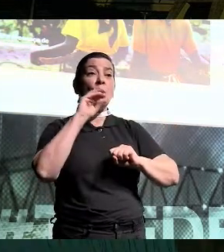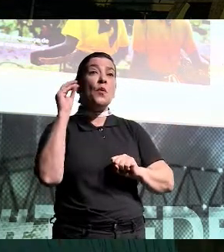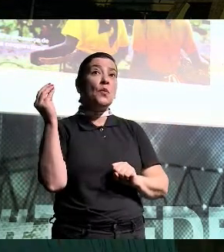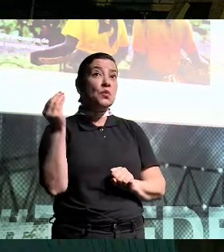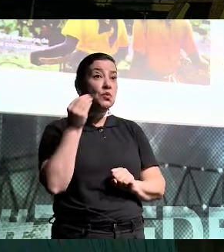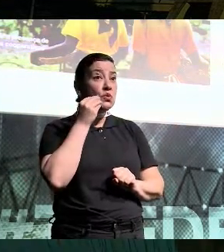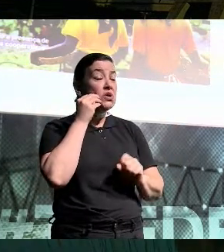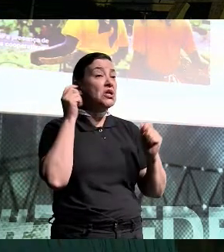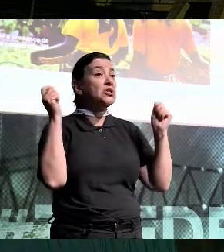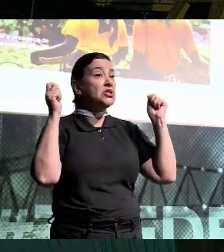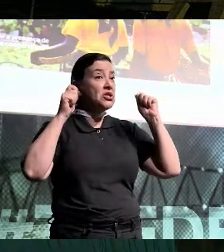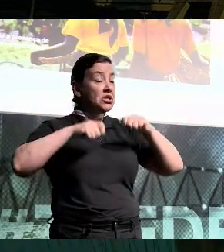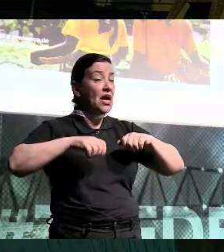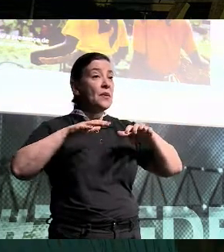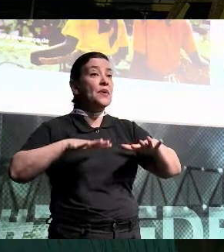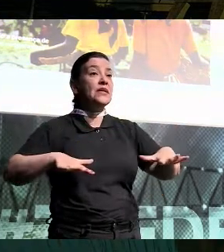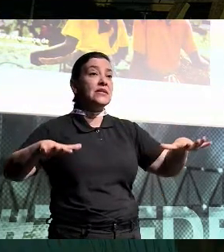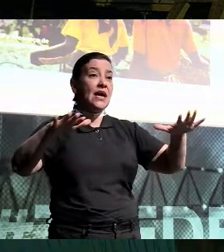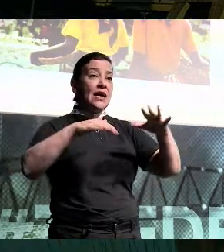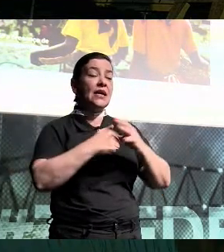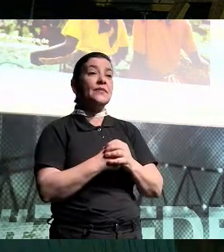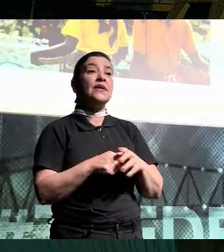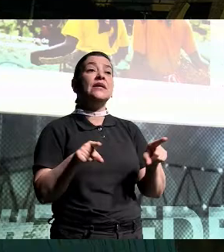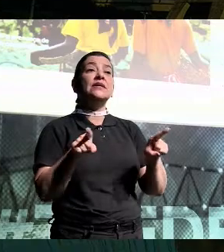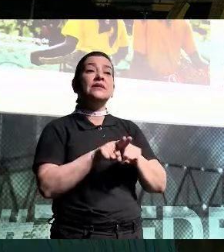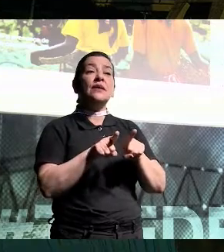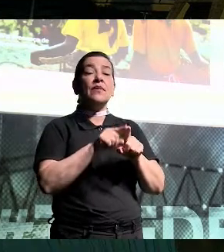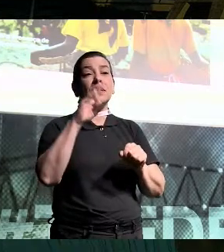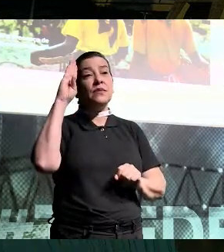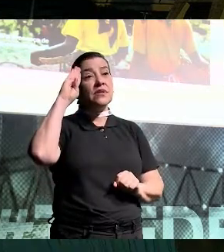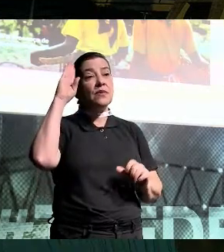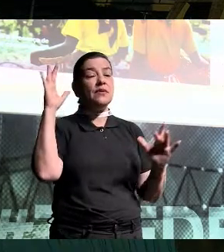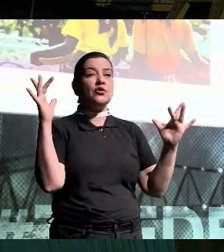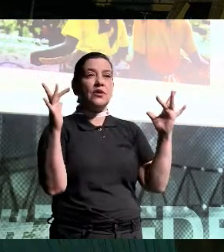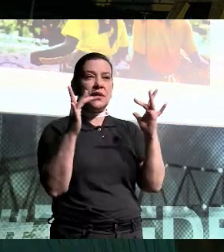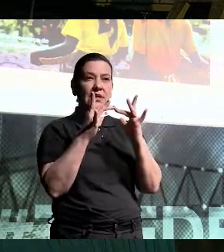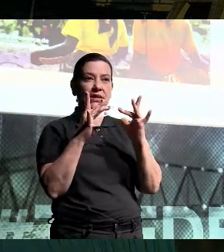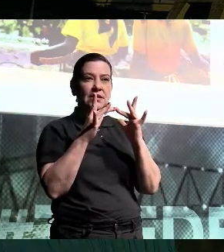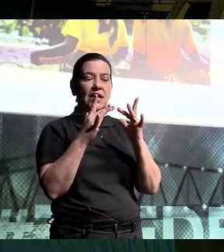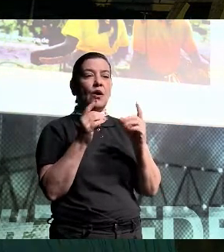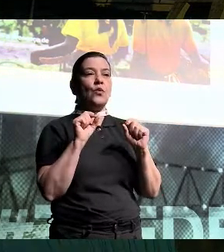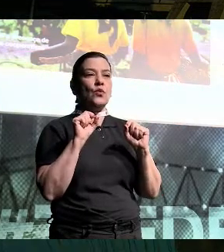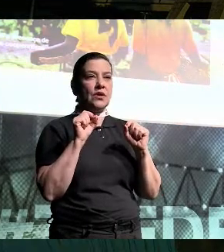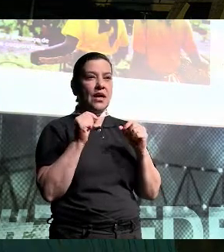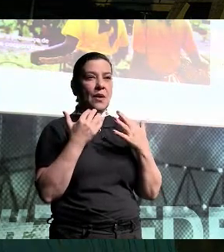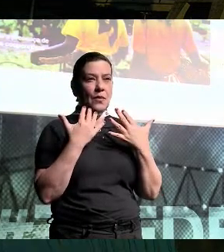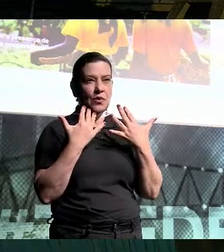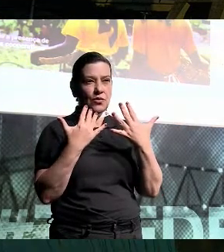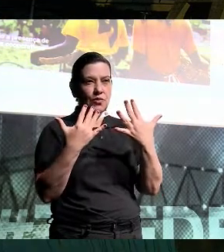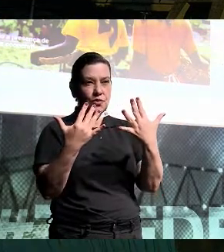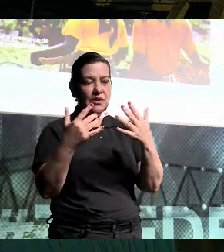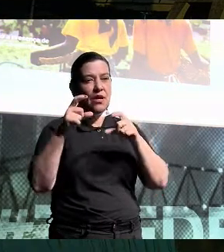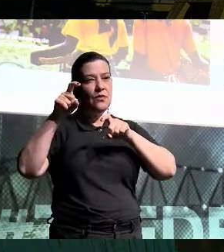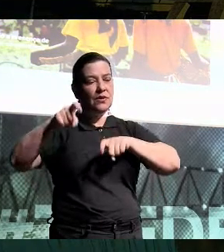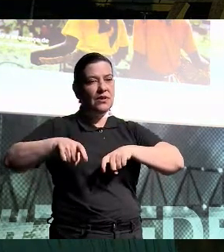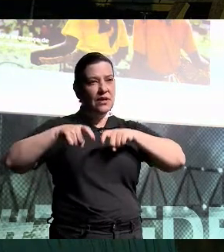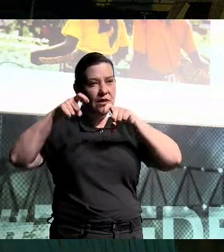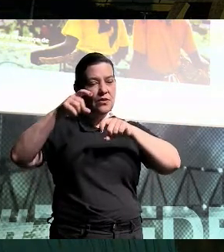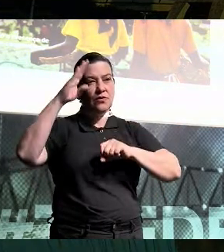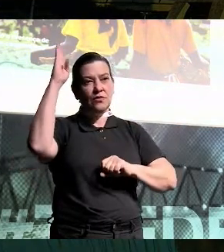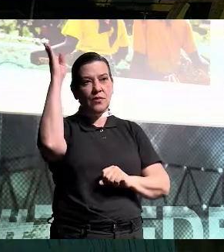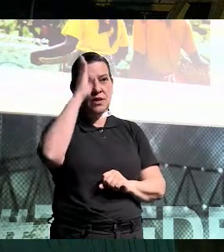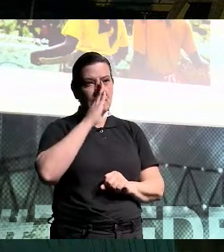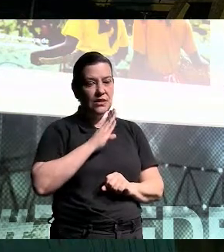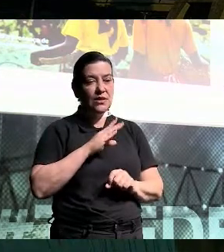gigante para esse território. e ela vai principalmente conectar a produção que hoje existe nesse bioma lá no interior do Brasil